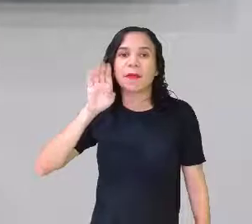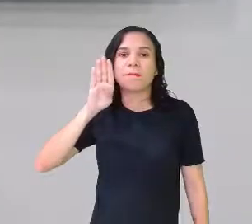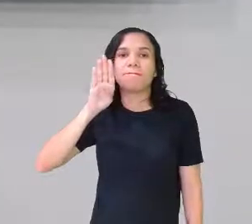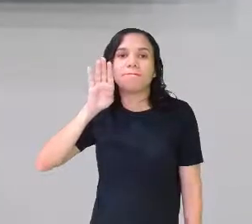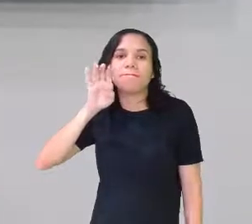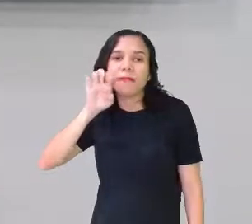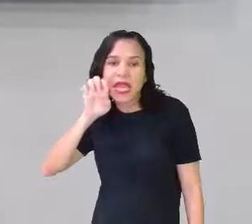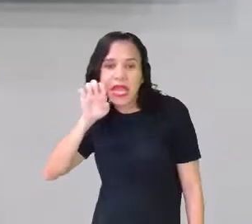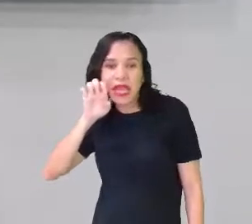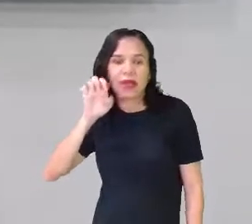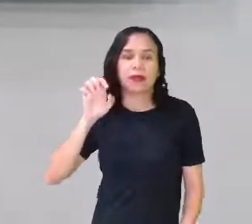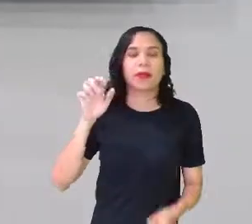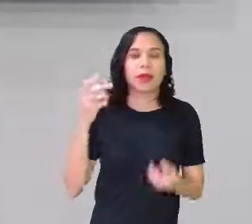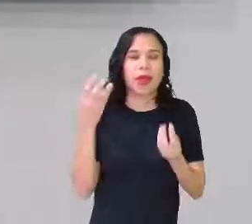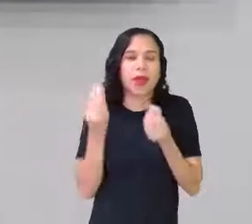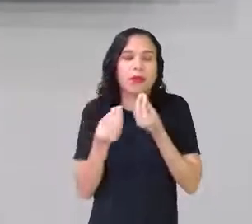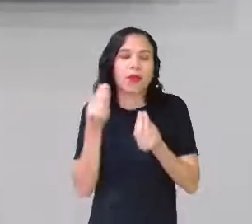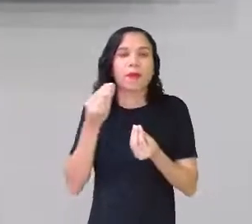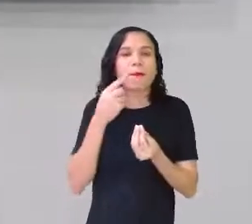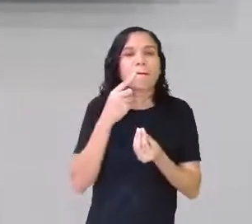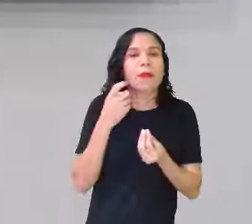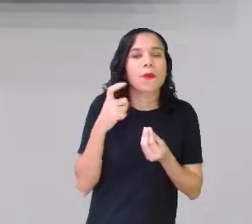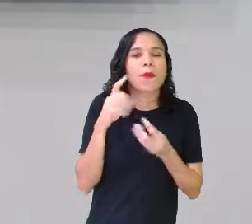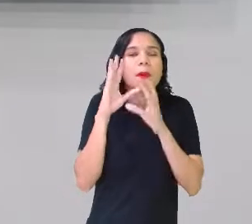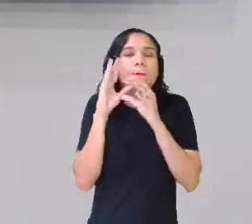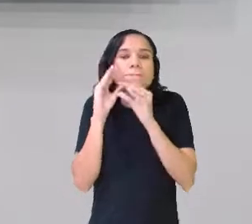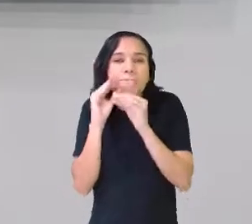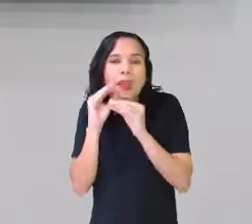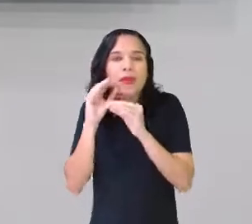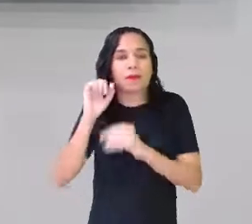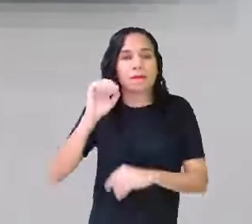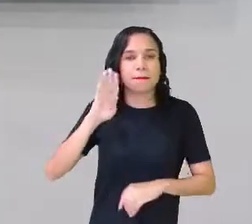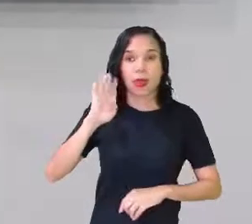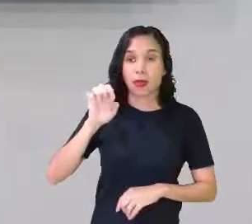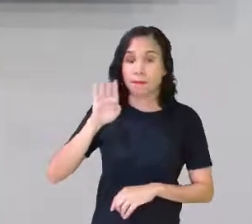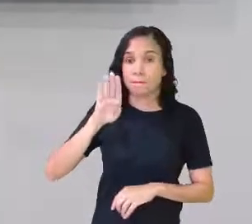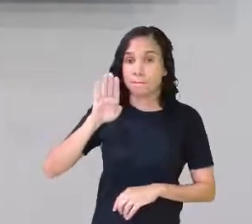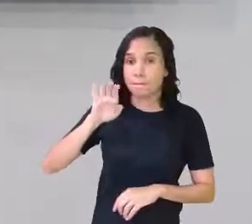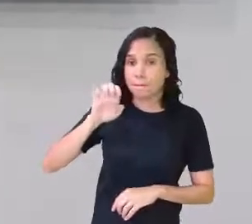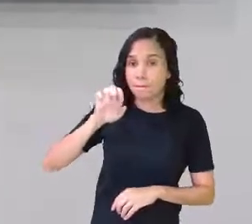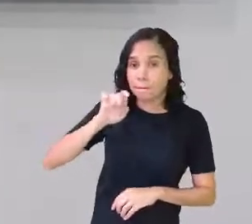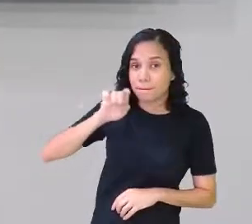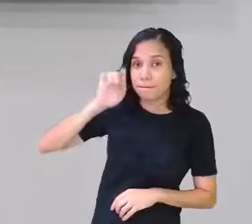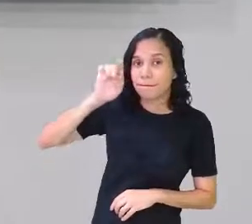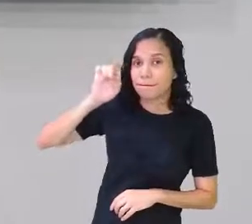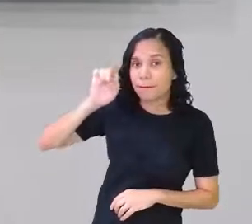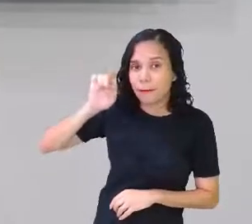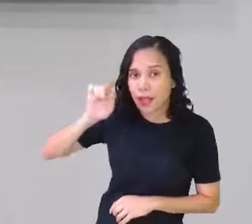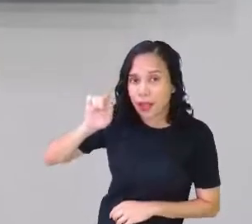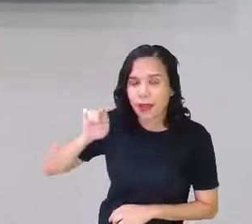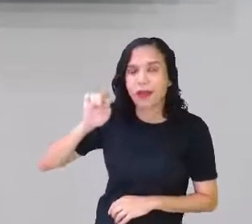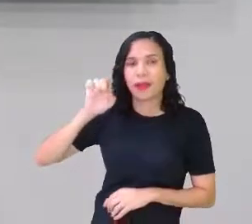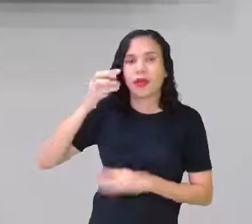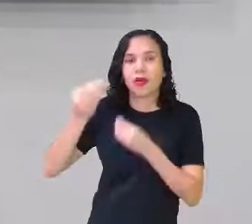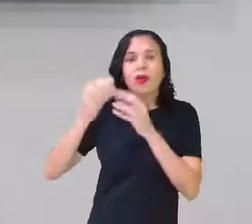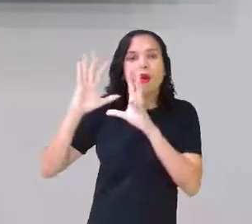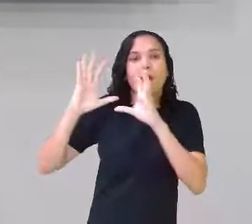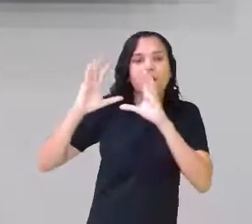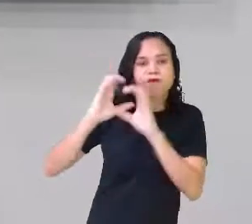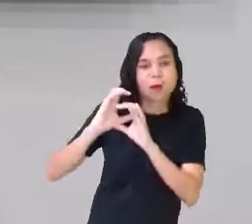Bebê, não é bebê. Bebê, Então, acento circunflexo, ele faz isso com a vogal. Ele fecha o som.